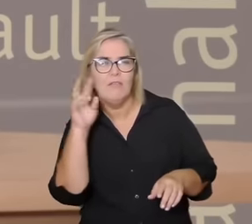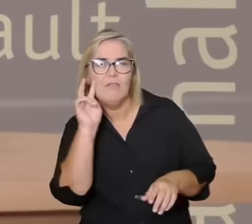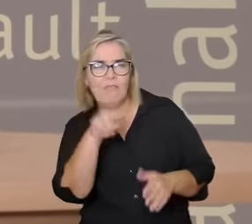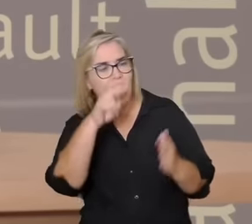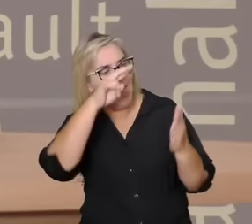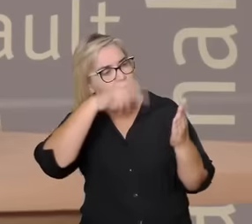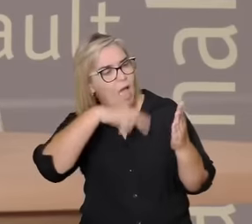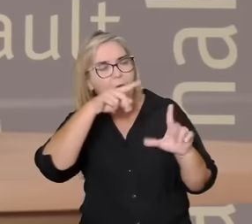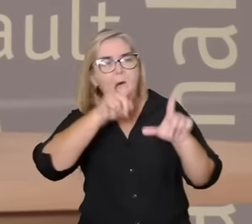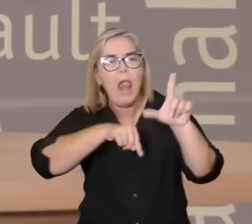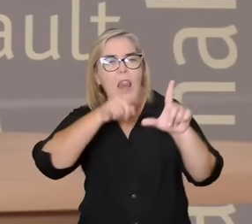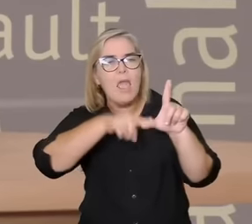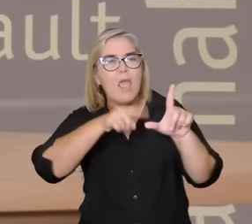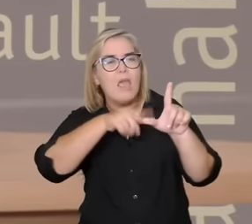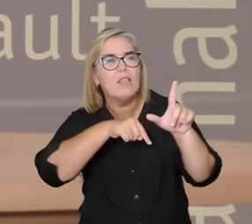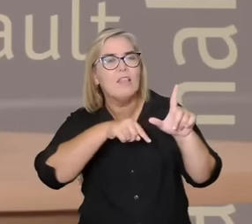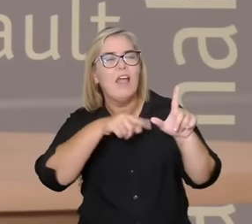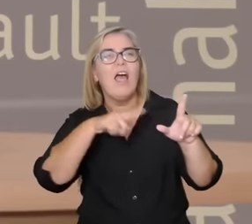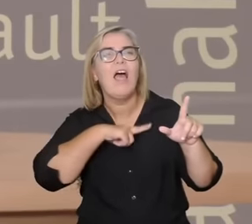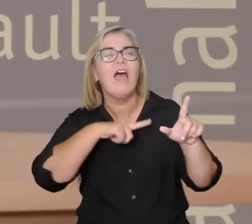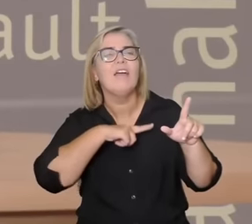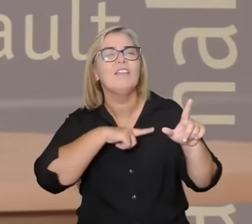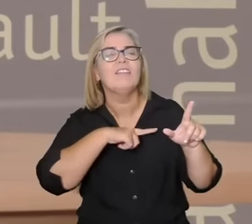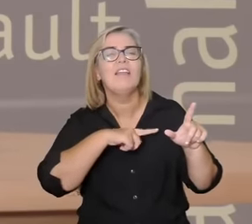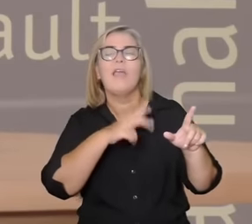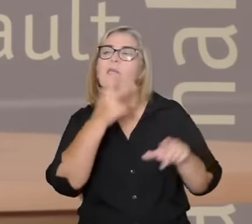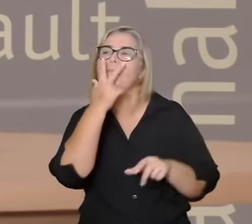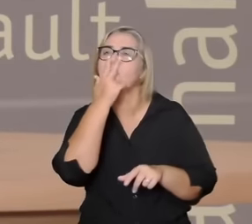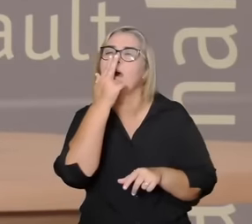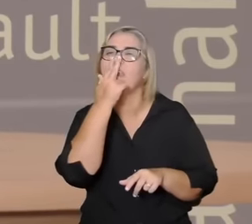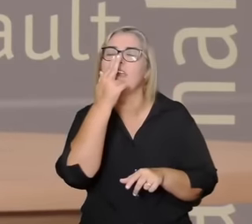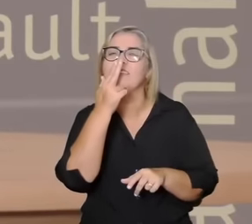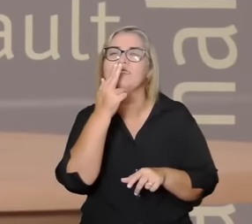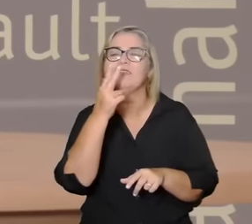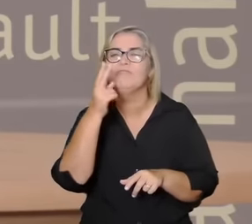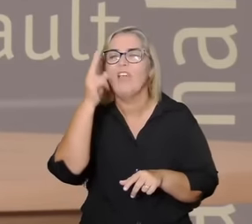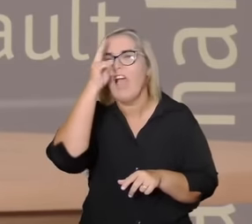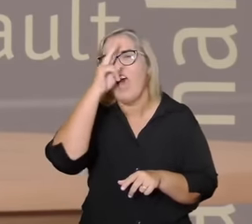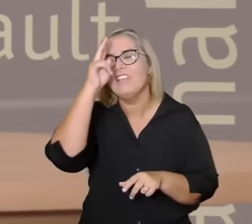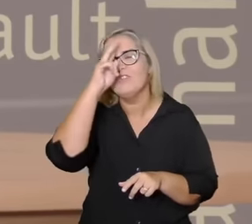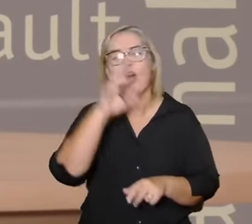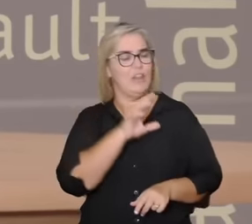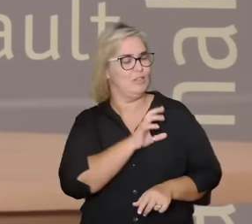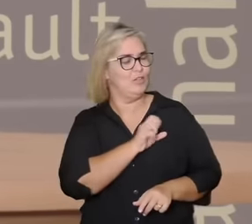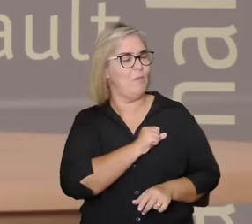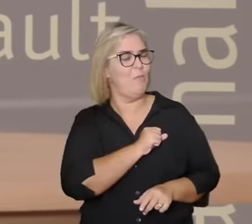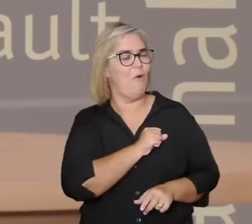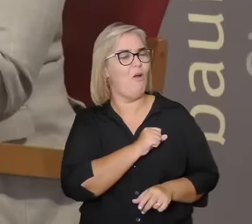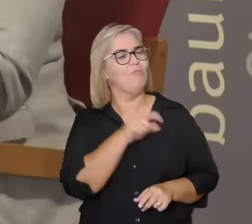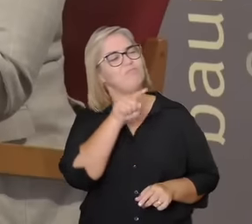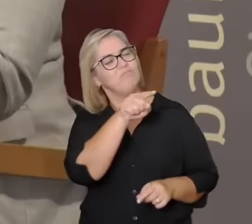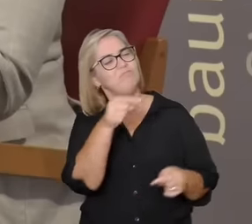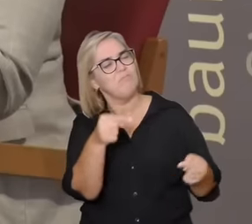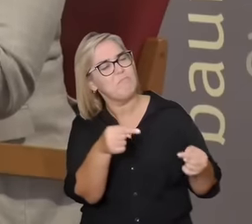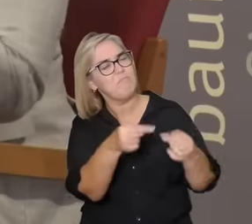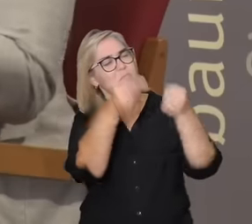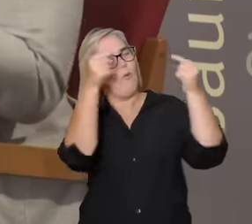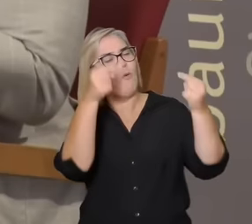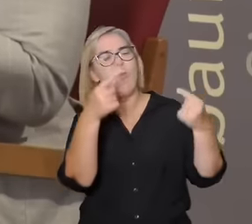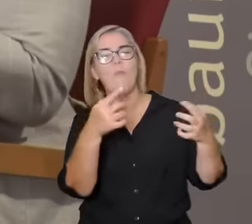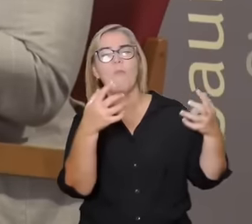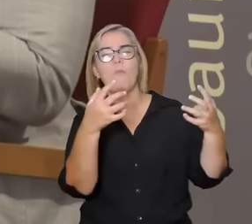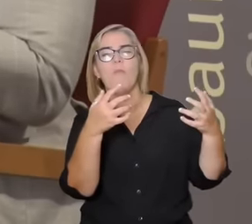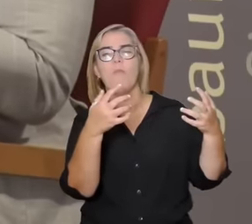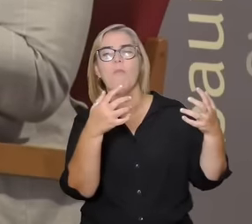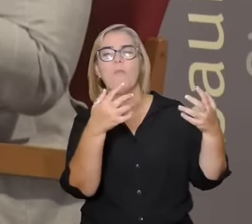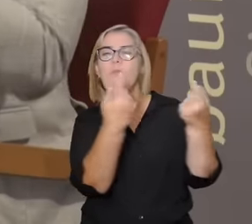tem trilhas sonoras para histórias de amor de cada um trilhas sonoras que nos embalam que é uma